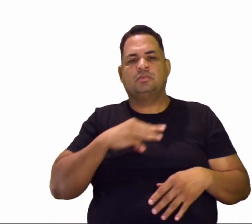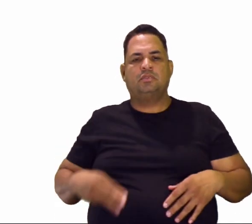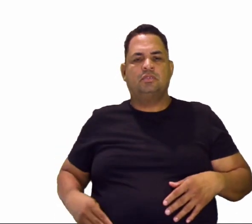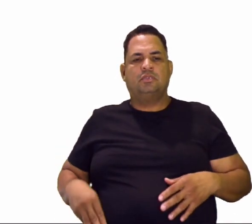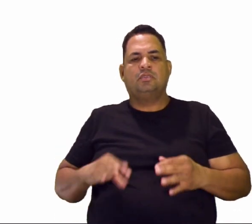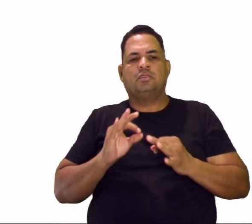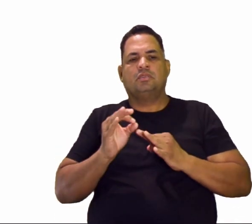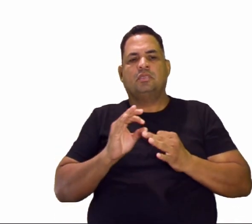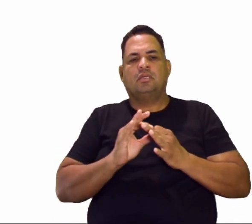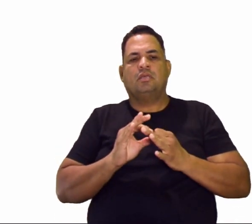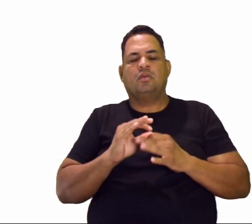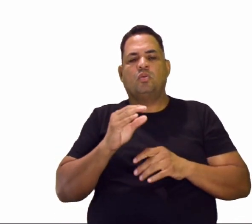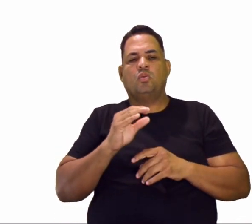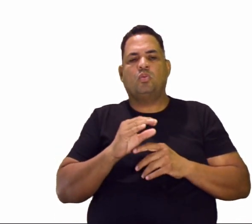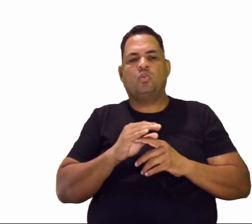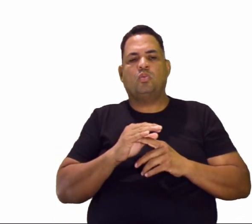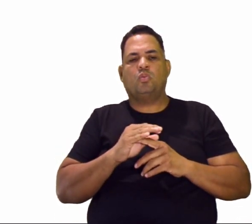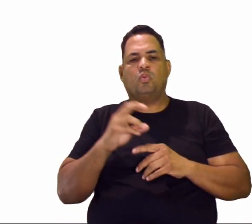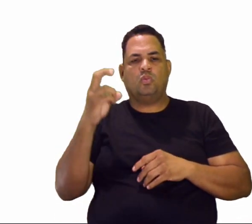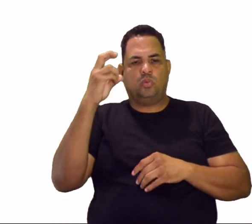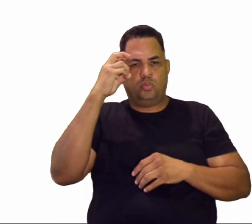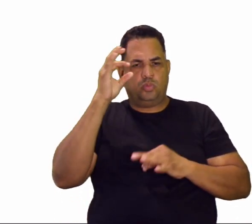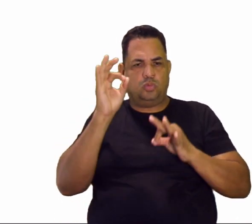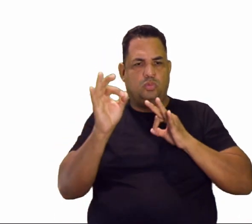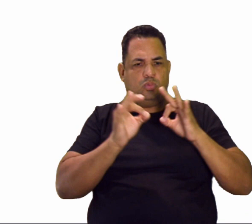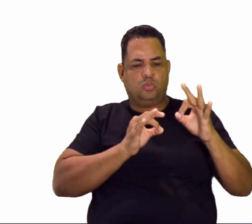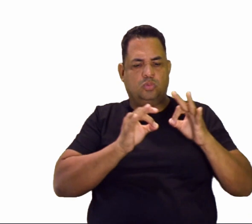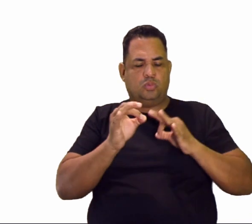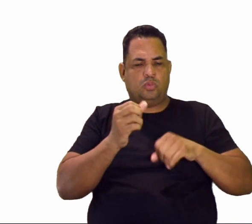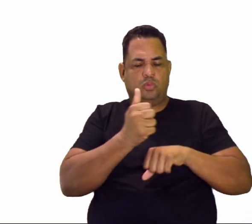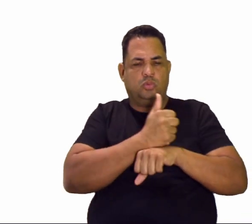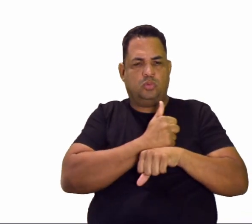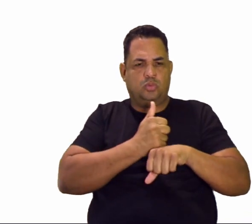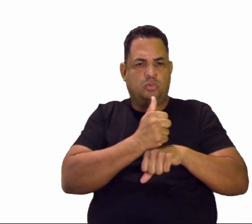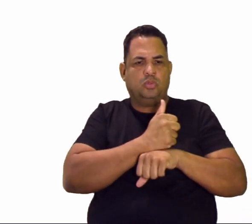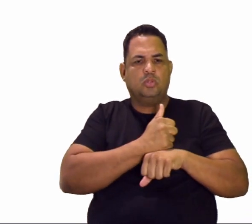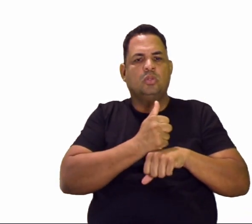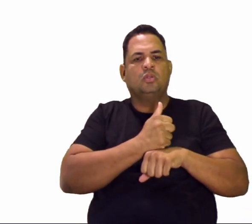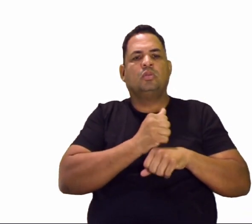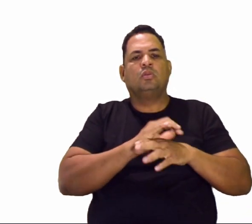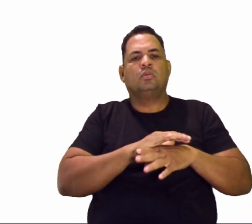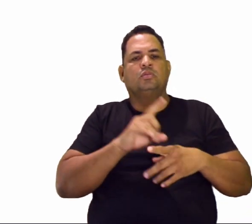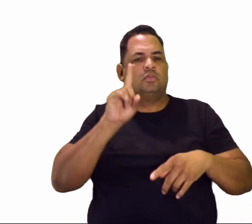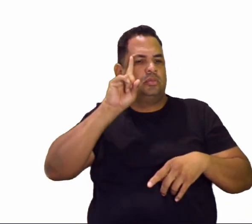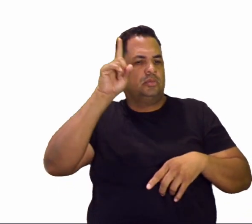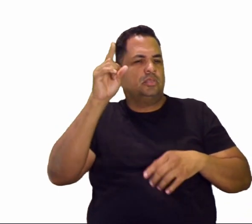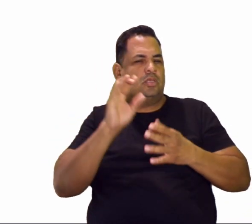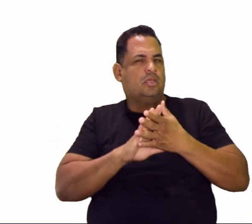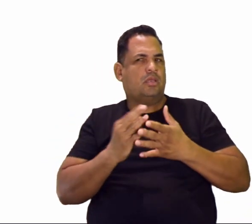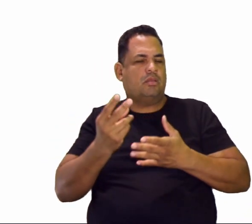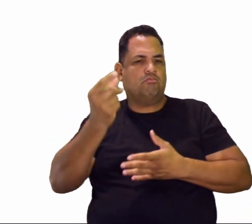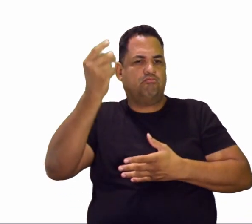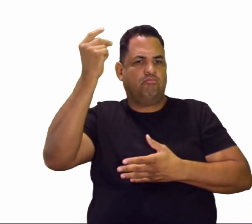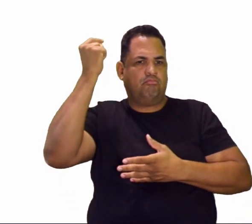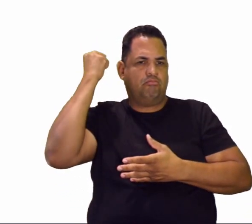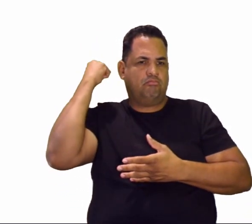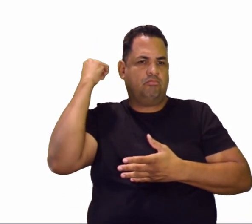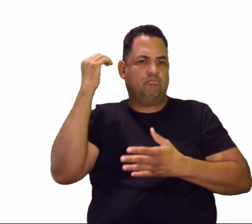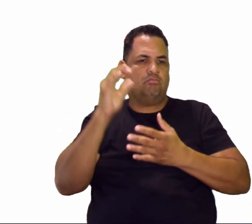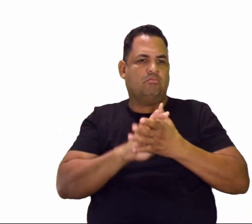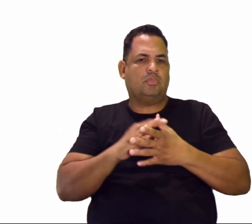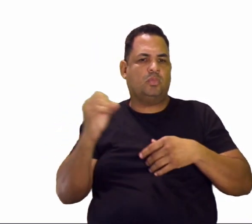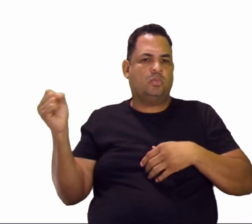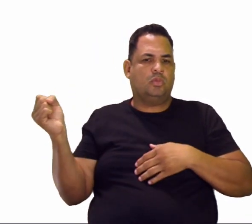e foi criado por artistas intelectuais ligado ao modernismo, lá na época do Getúlio Vargas, né? No governo do